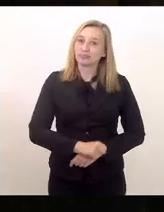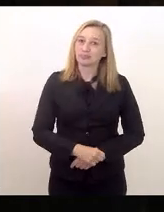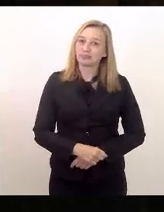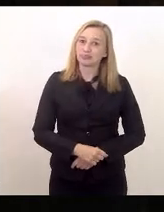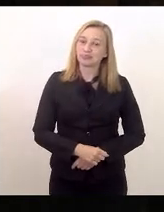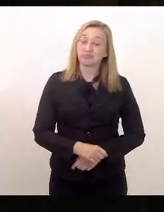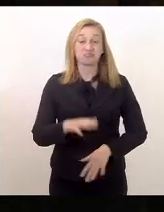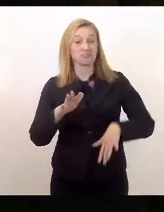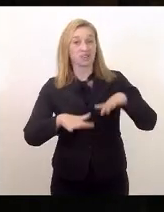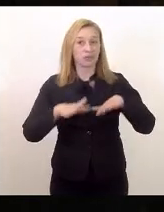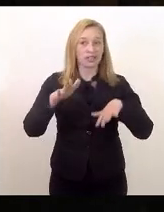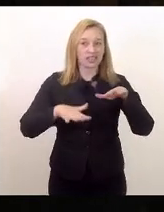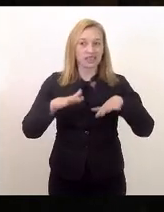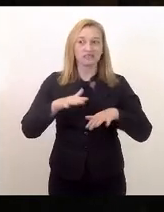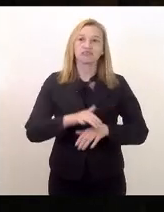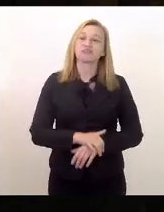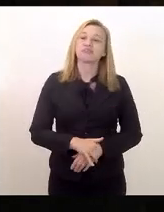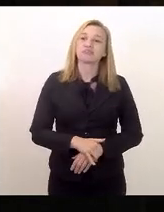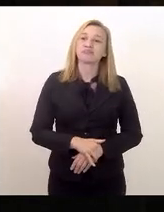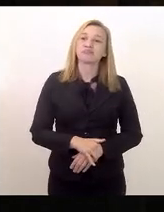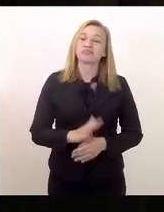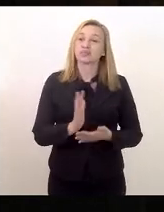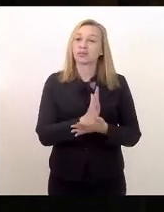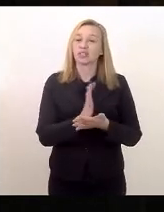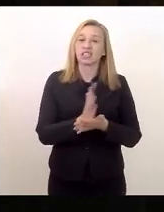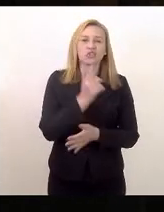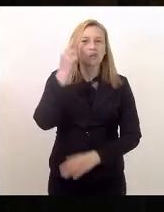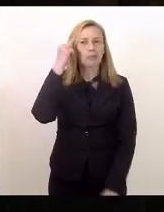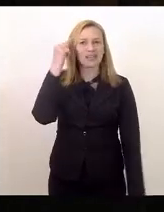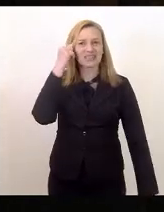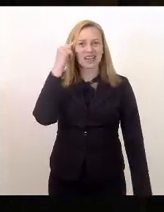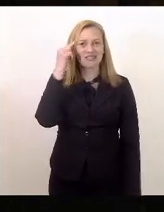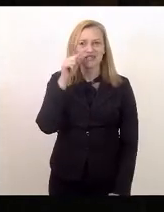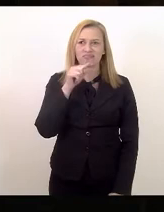que, independente do que ele pensava,